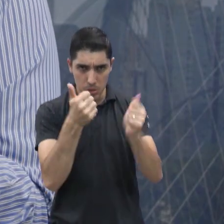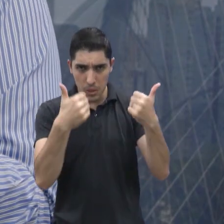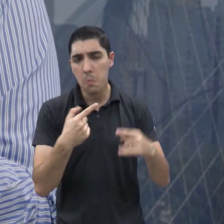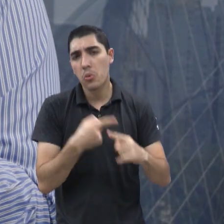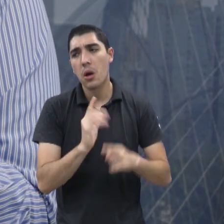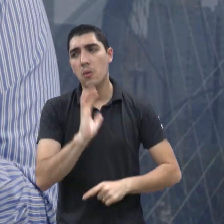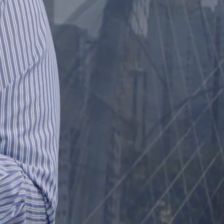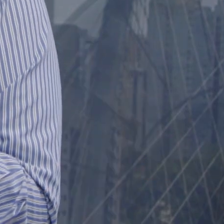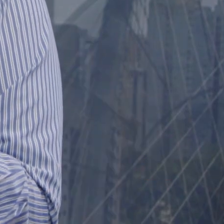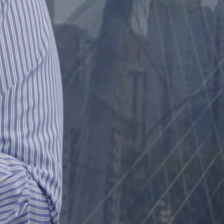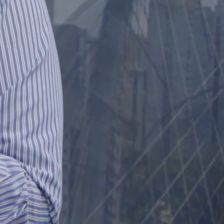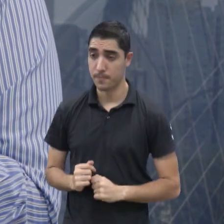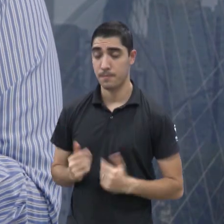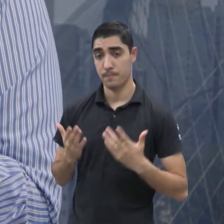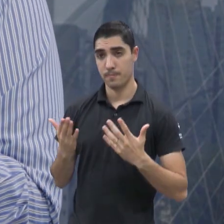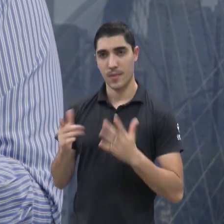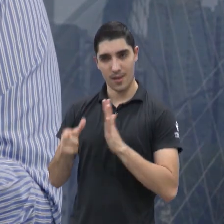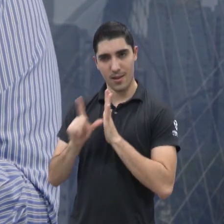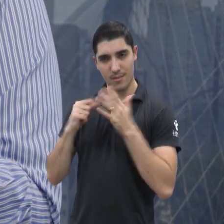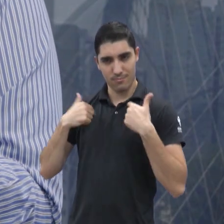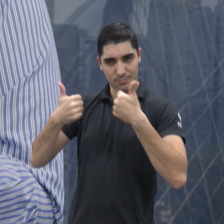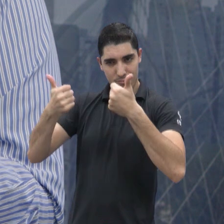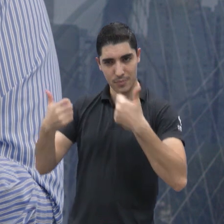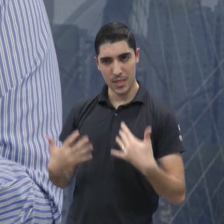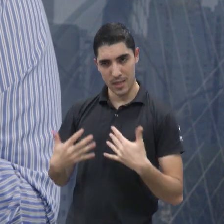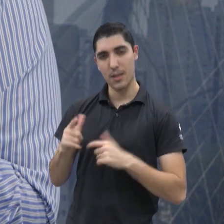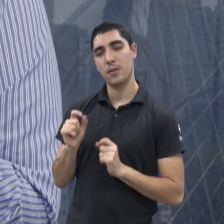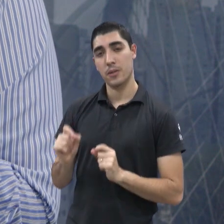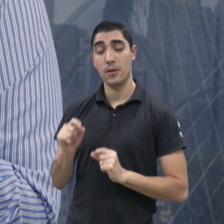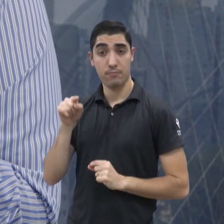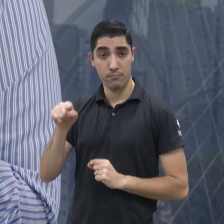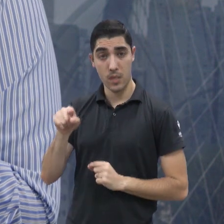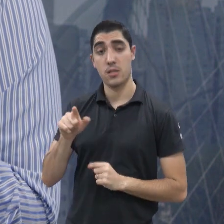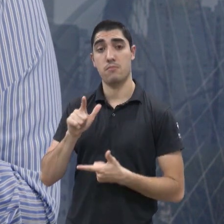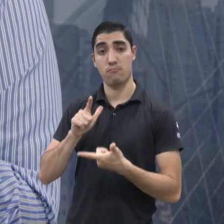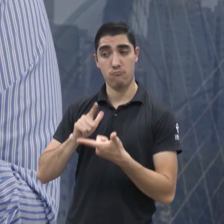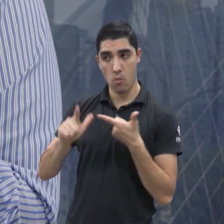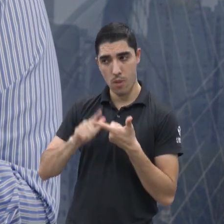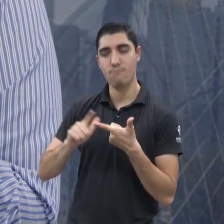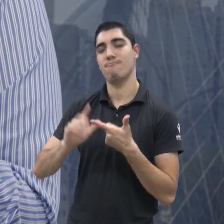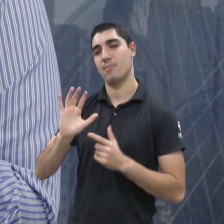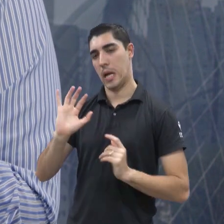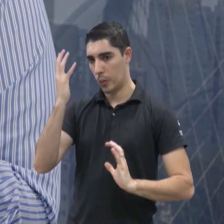como eu estava falando, Algumas, essas fontes são intermitentes. Então, obviamente, você não consegue